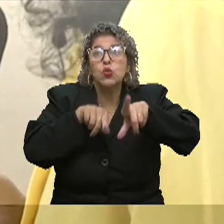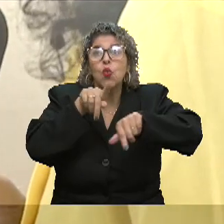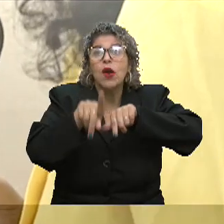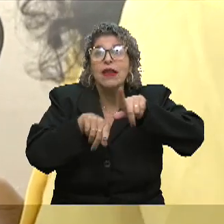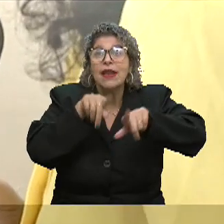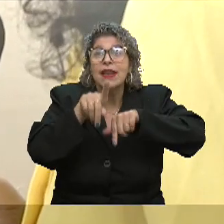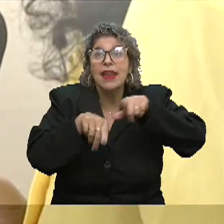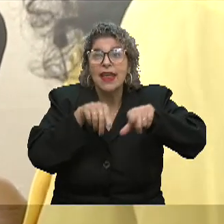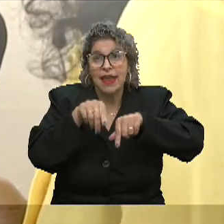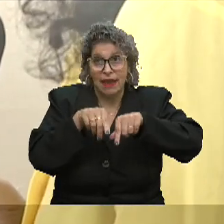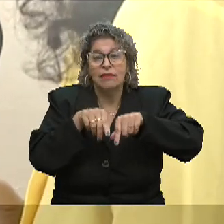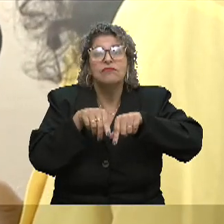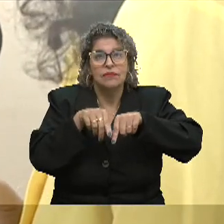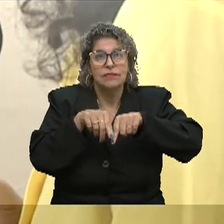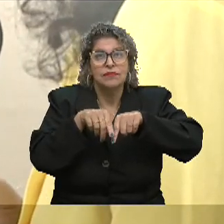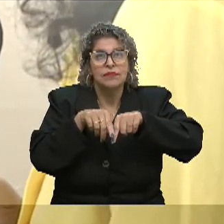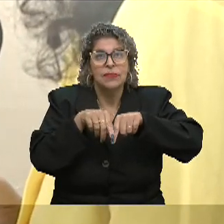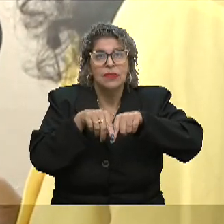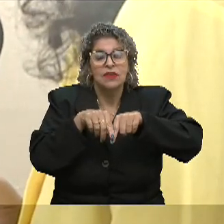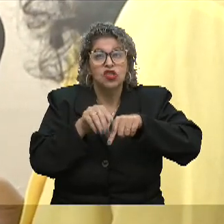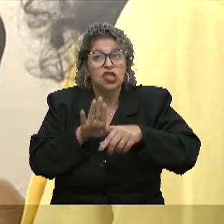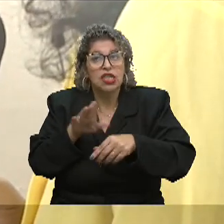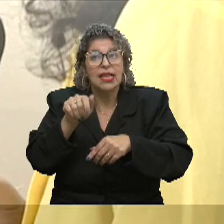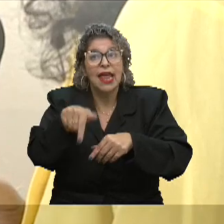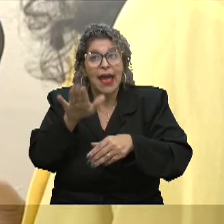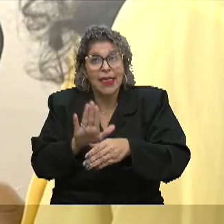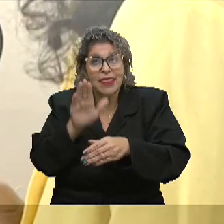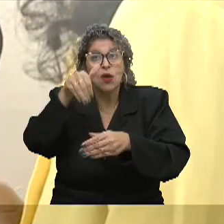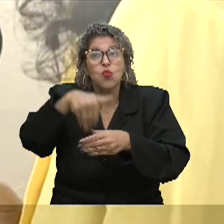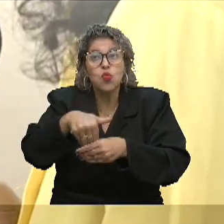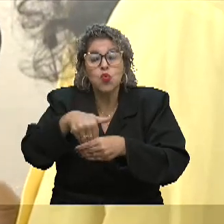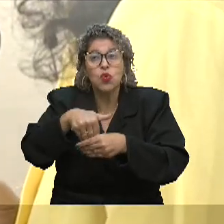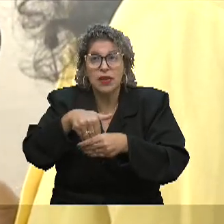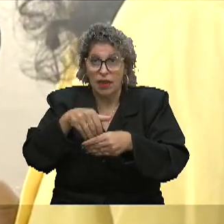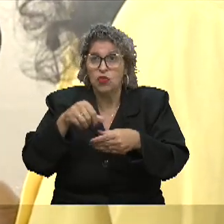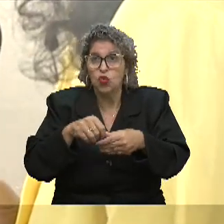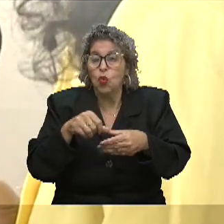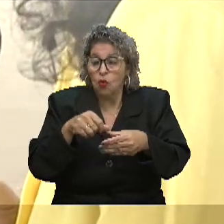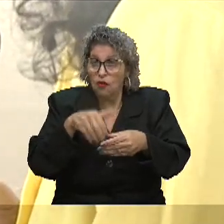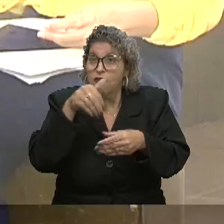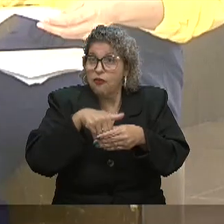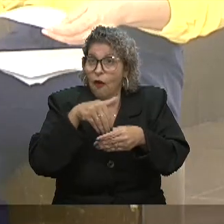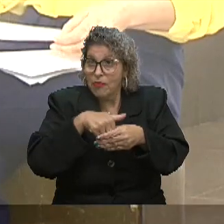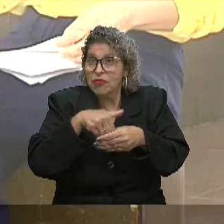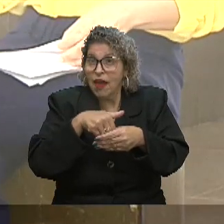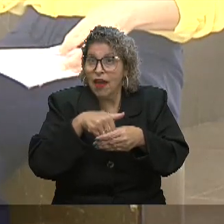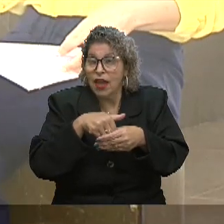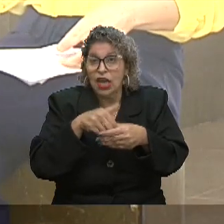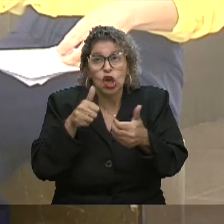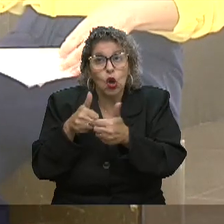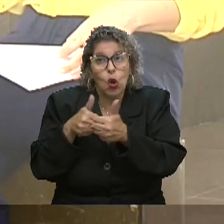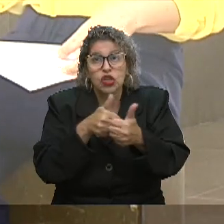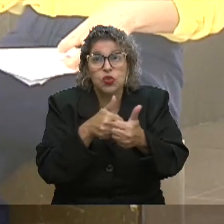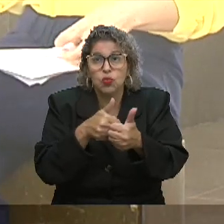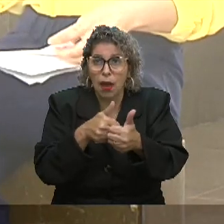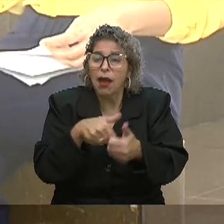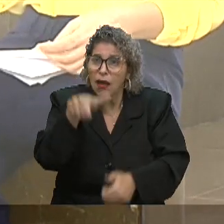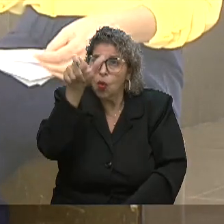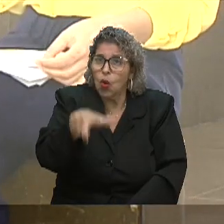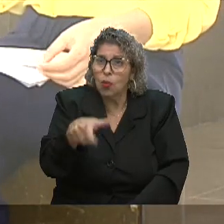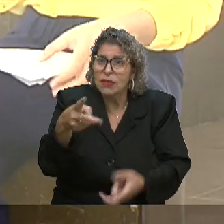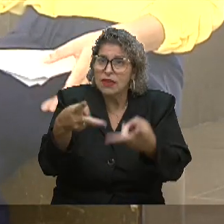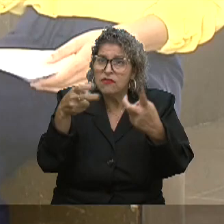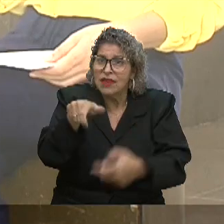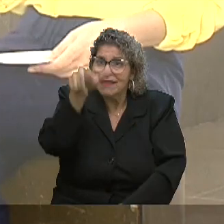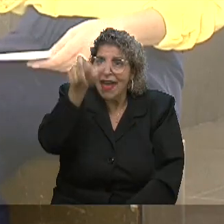ir na urna, fazer o teu voto, sair dali e continuar acompanhando essas pessoas. Mas,